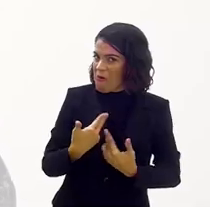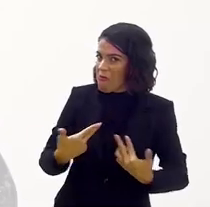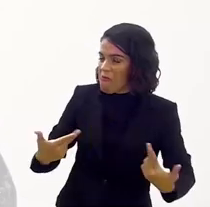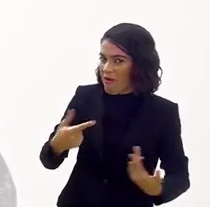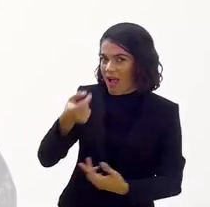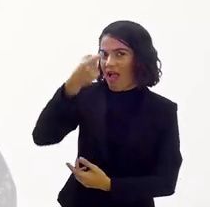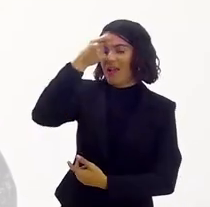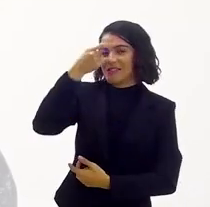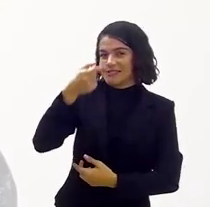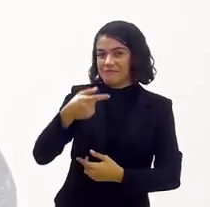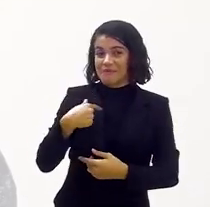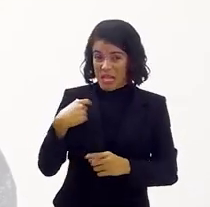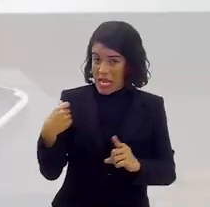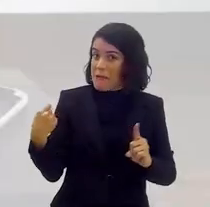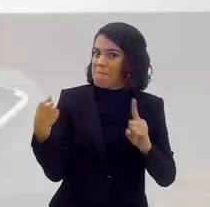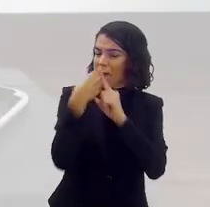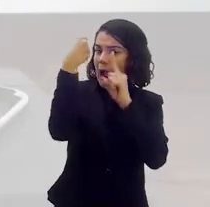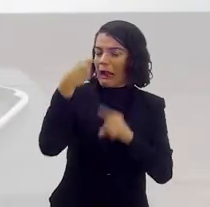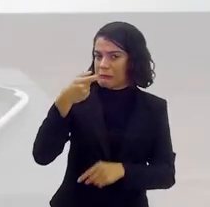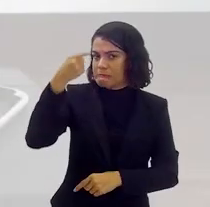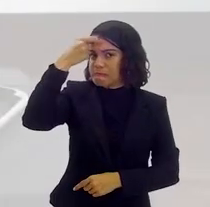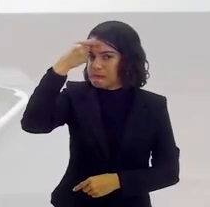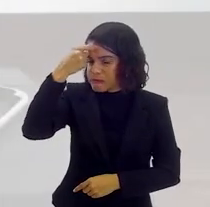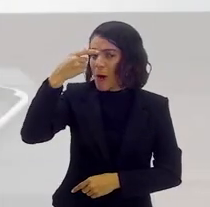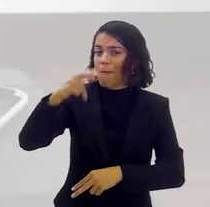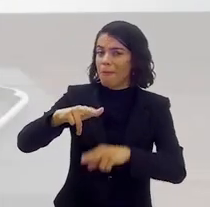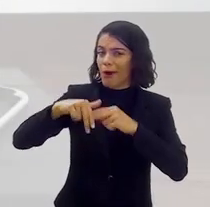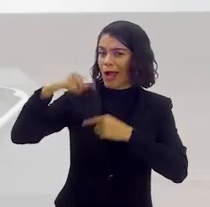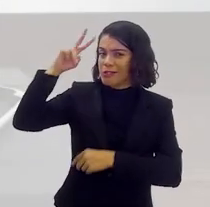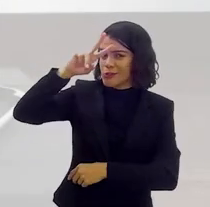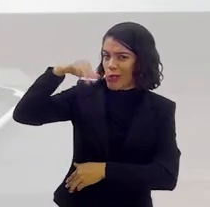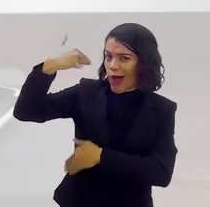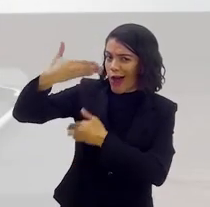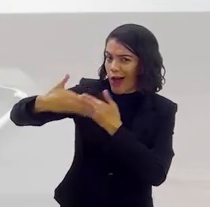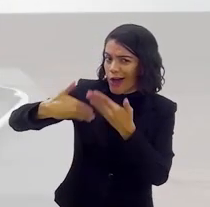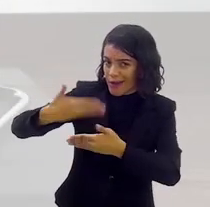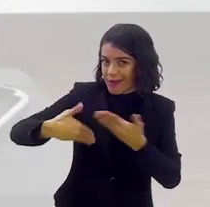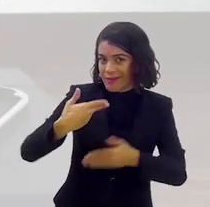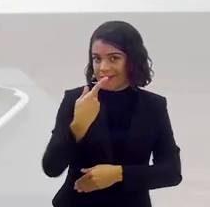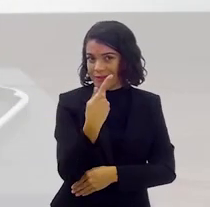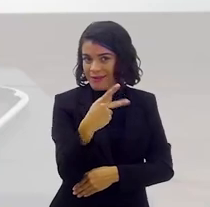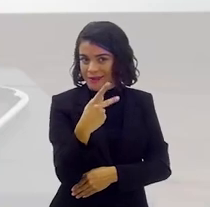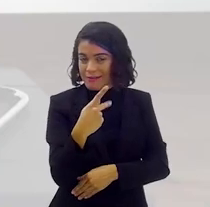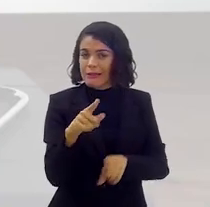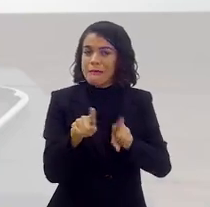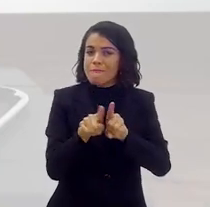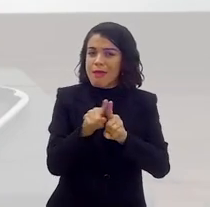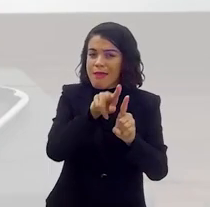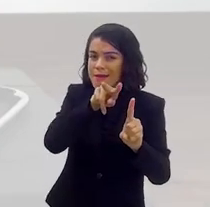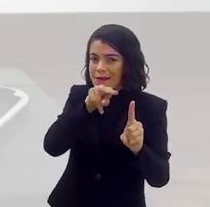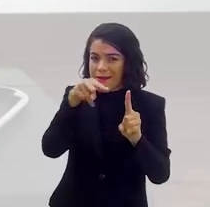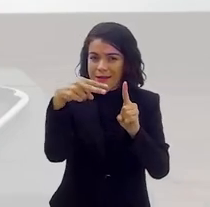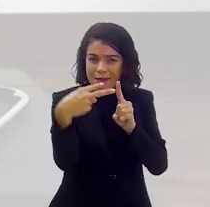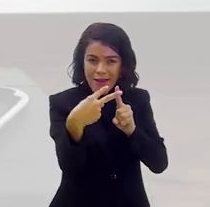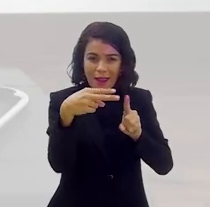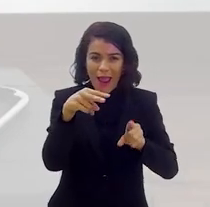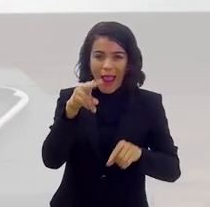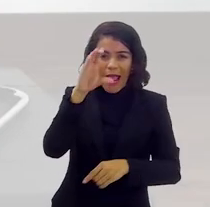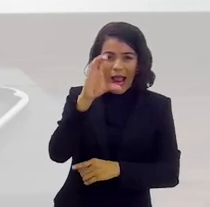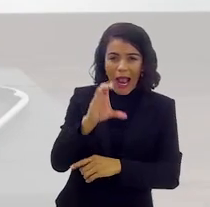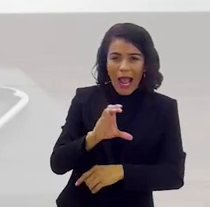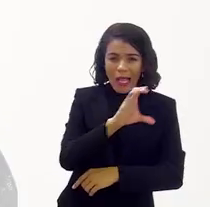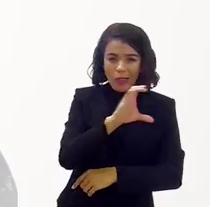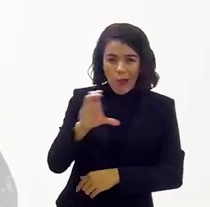carrego nas próprias Eu acho que São João Batista marca muito. Sim. Pela história dele, né? E pela visão dele, tanto